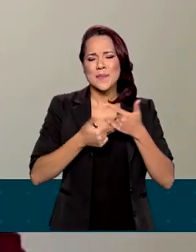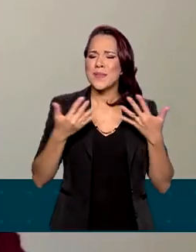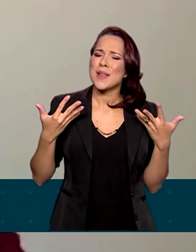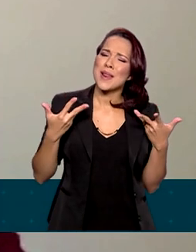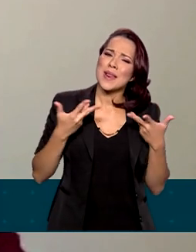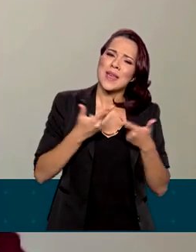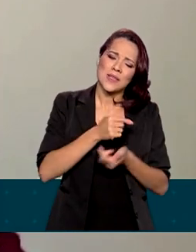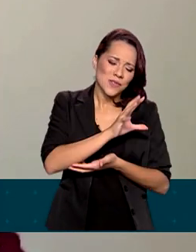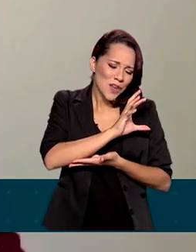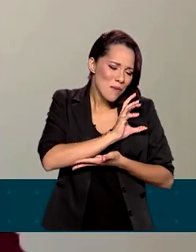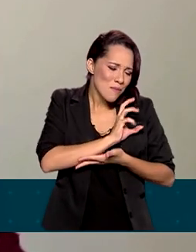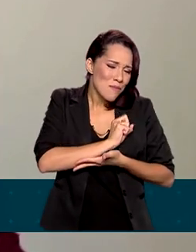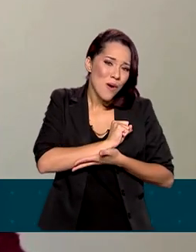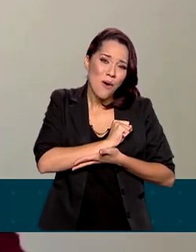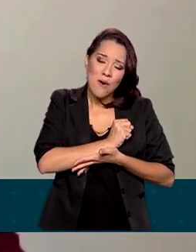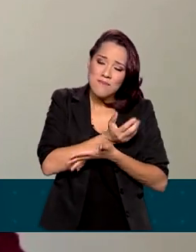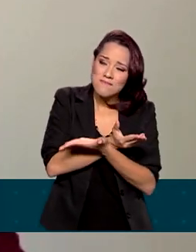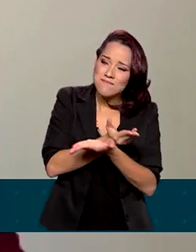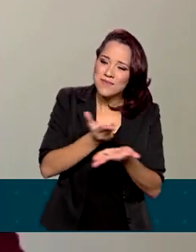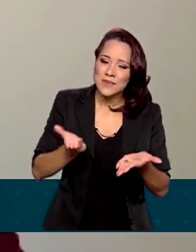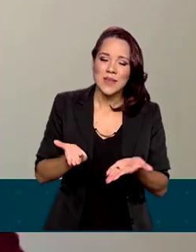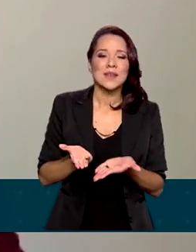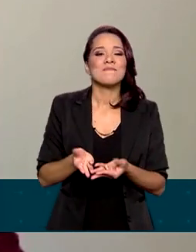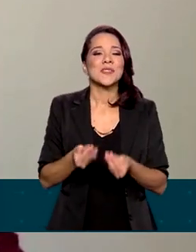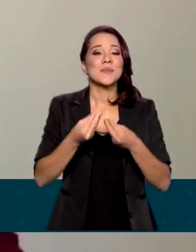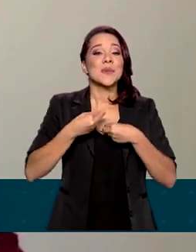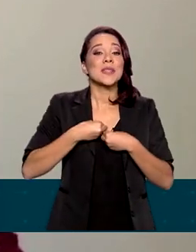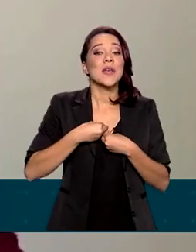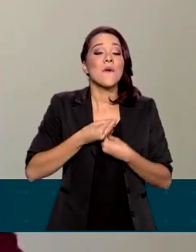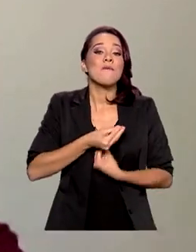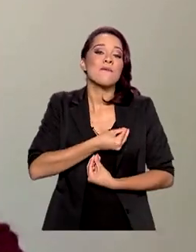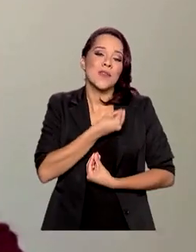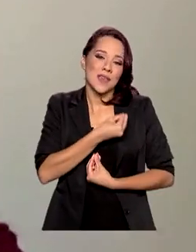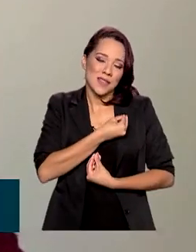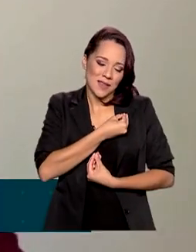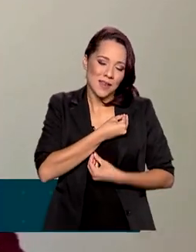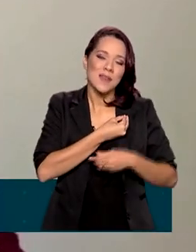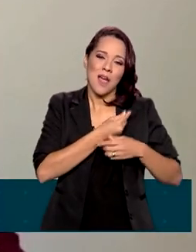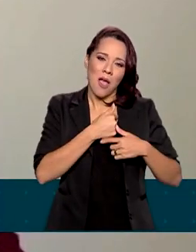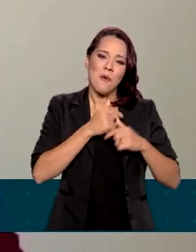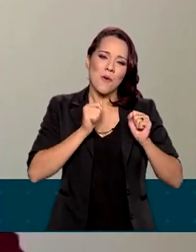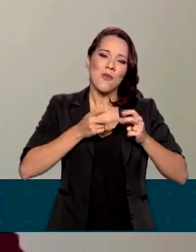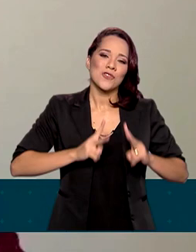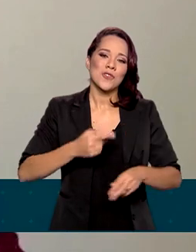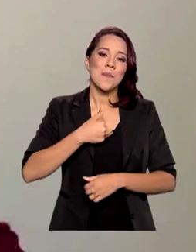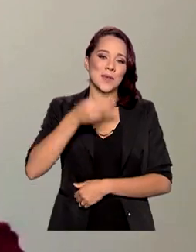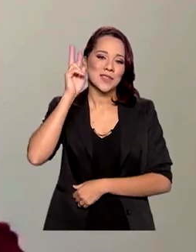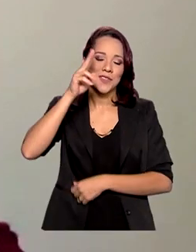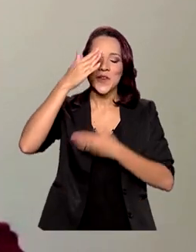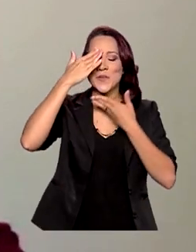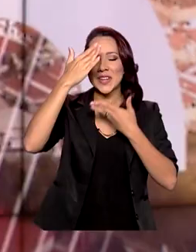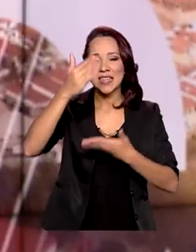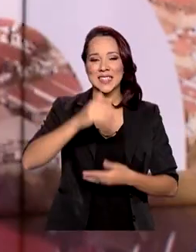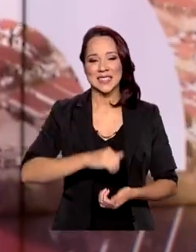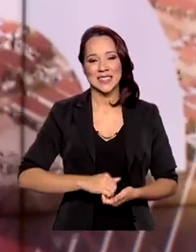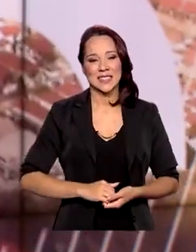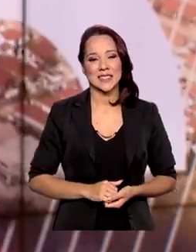ao próximo me trouxe à vida. Eu posso continuar a minha história. Obrigada.